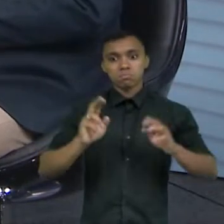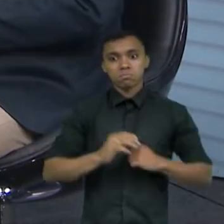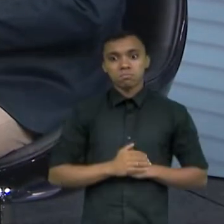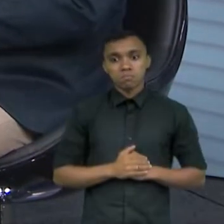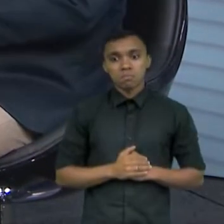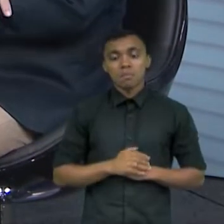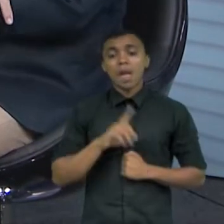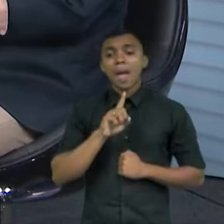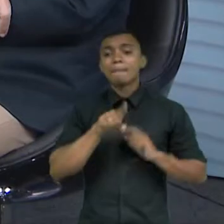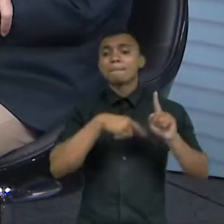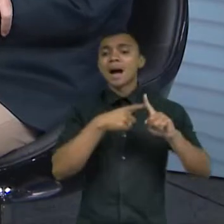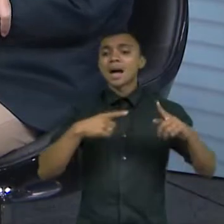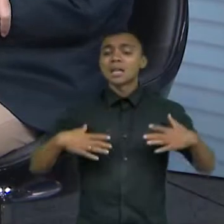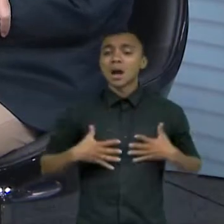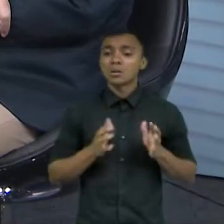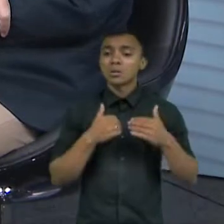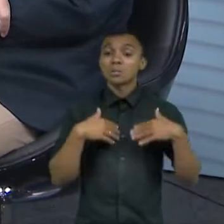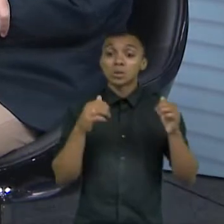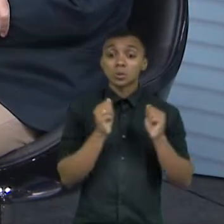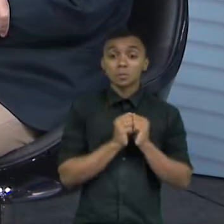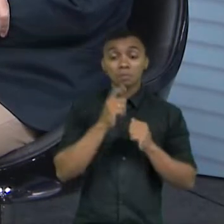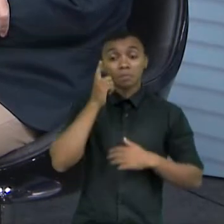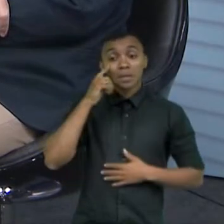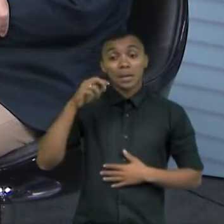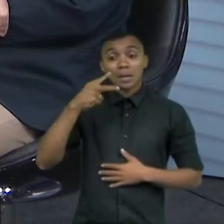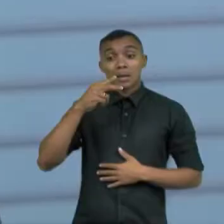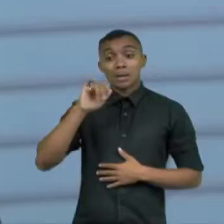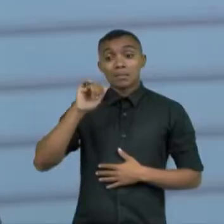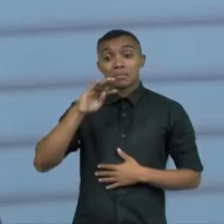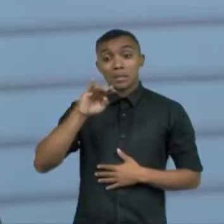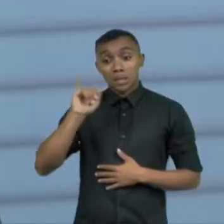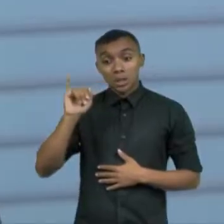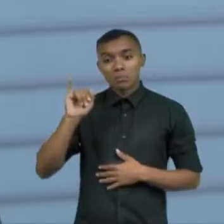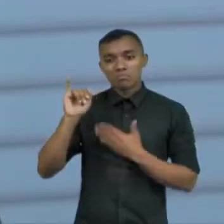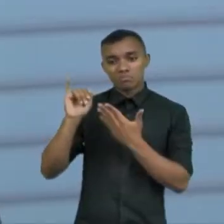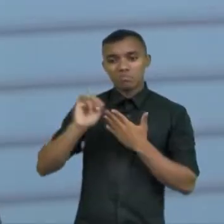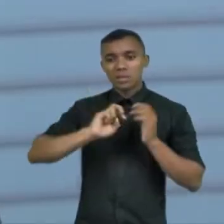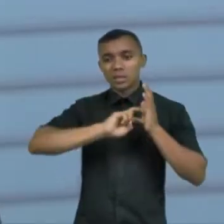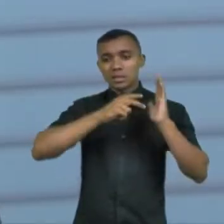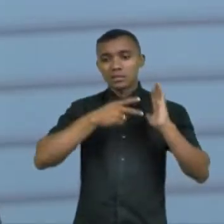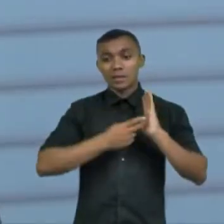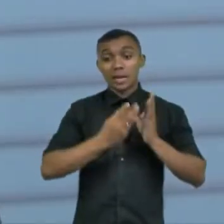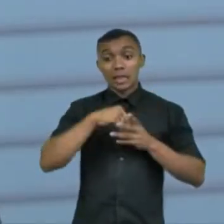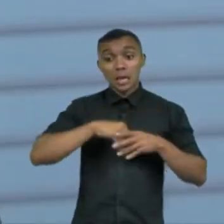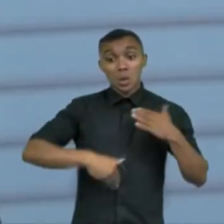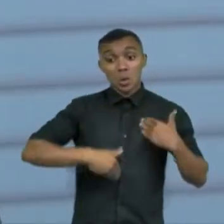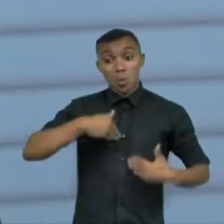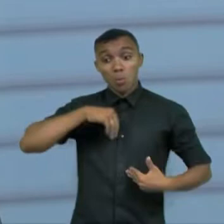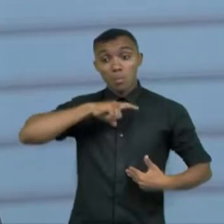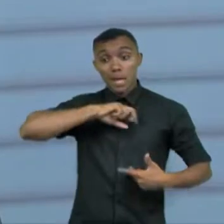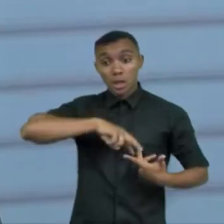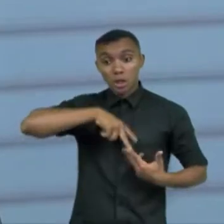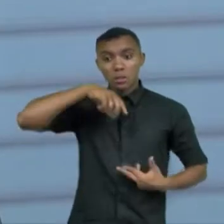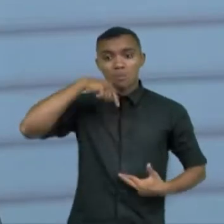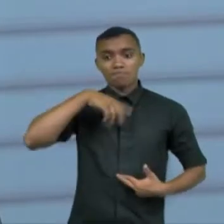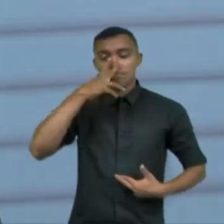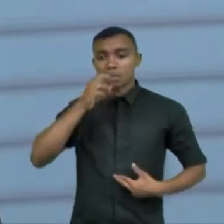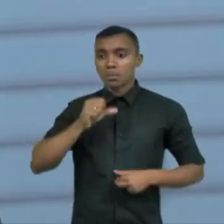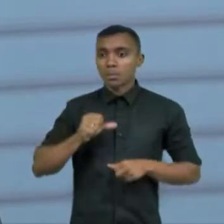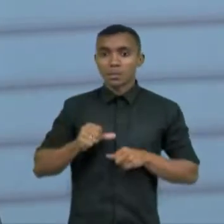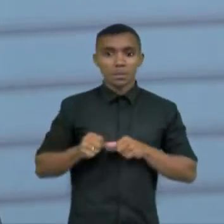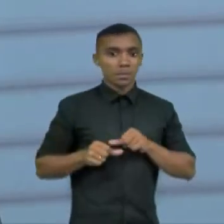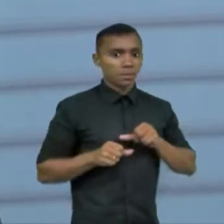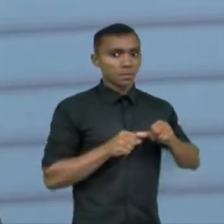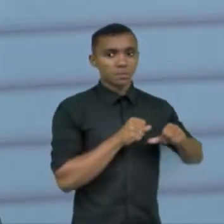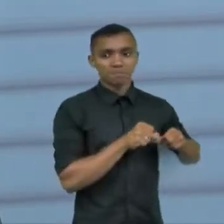é associada ao autismo na sua filha a síndrome de pitt hopkins ela é uma mutação genética que